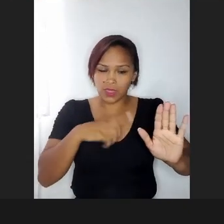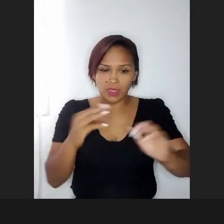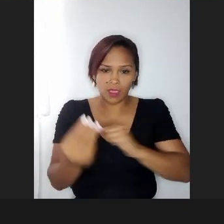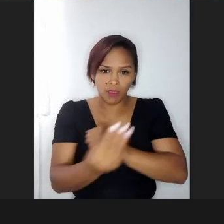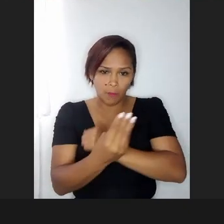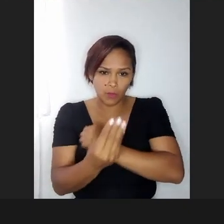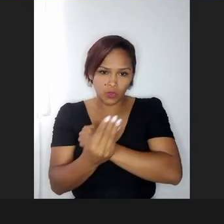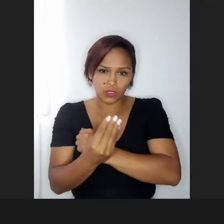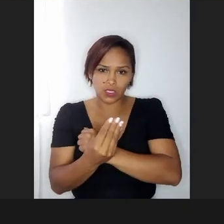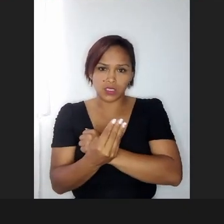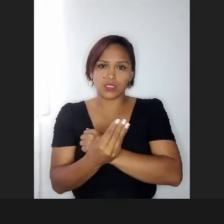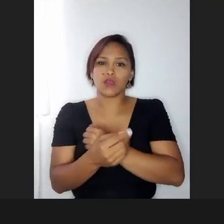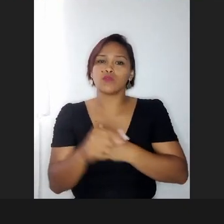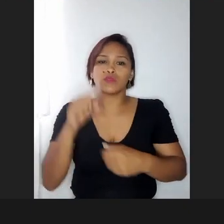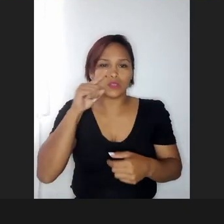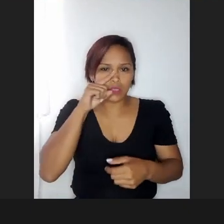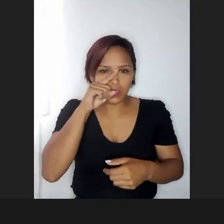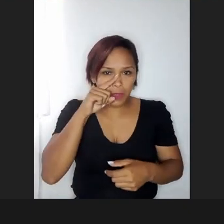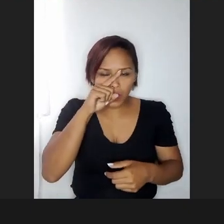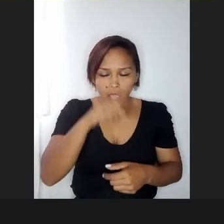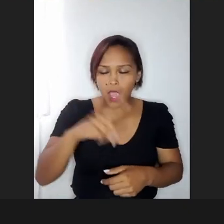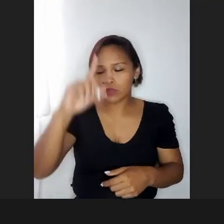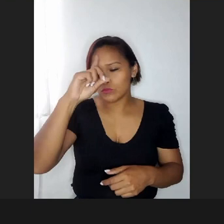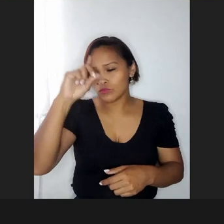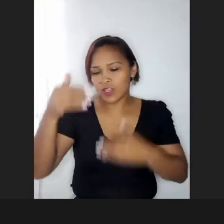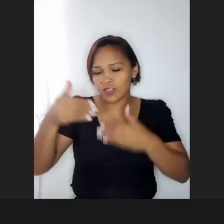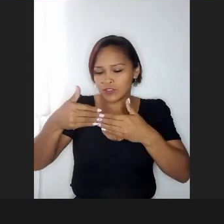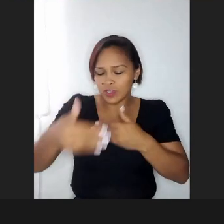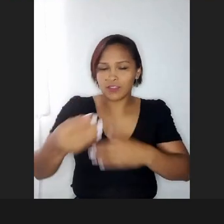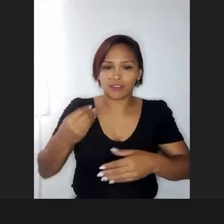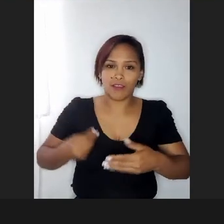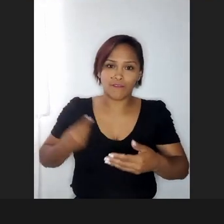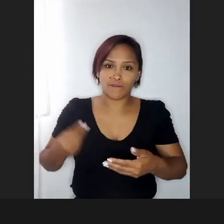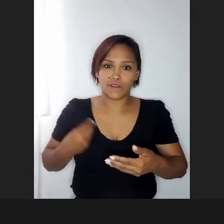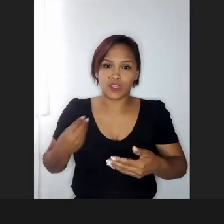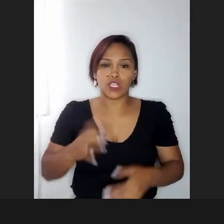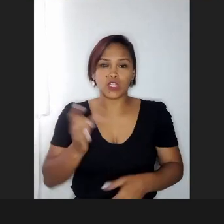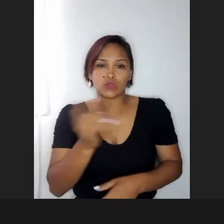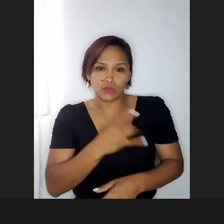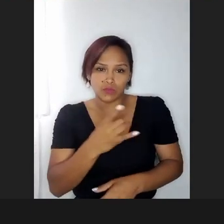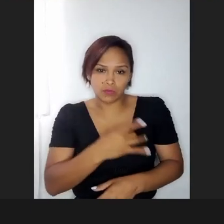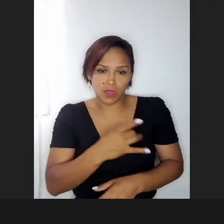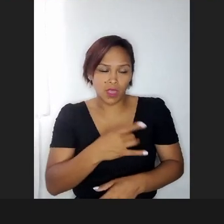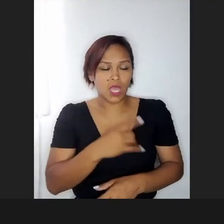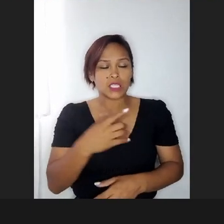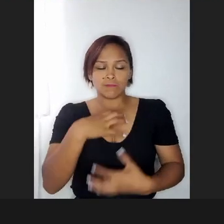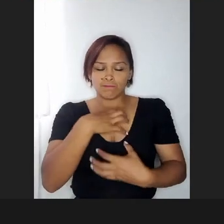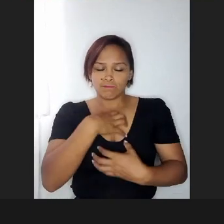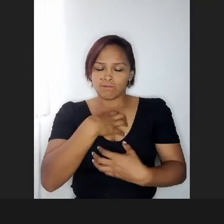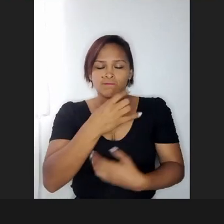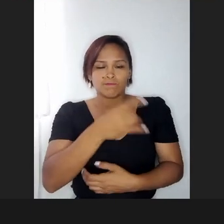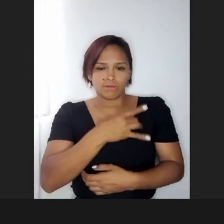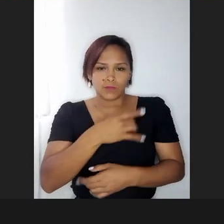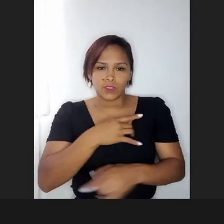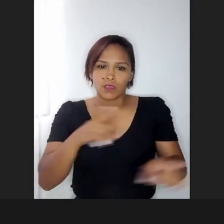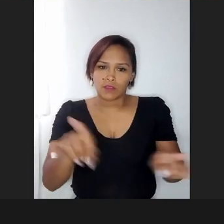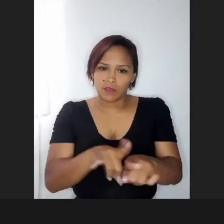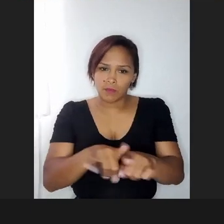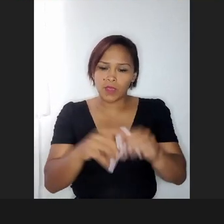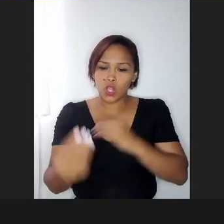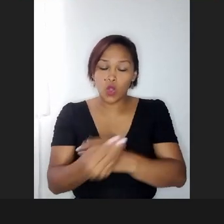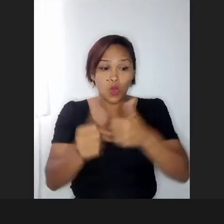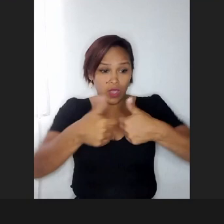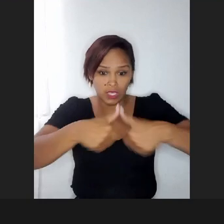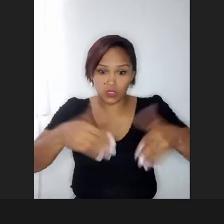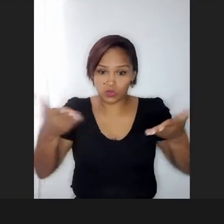nos perigos do dia a dia, nos medos que eles sentem, a gente dizer, estou aqui,